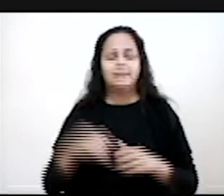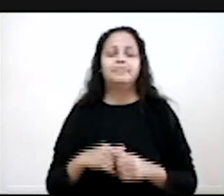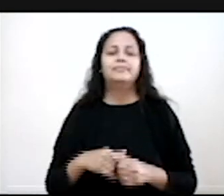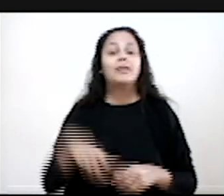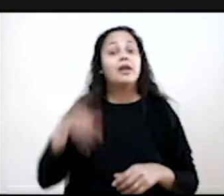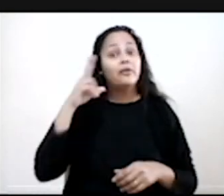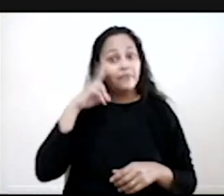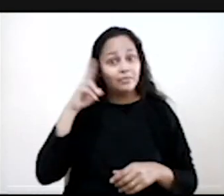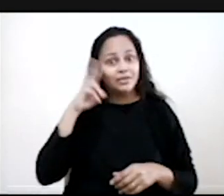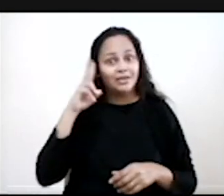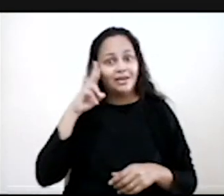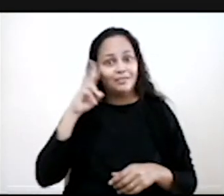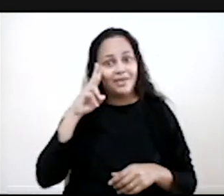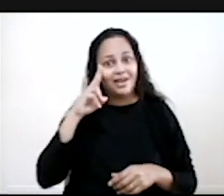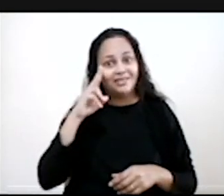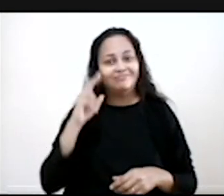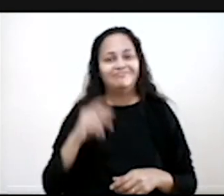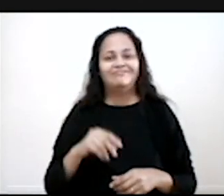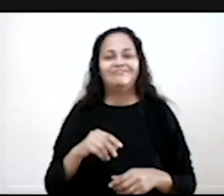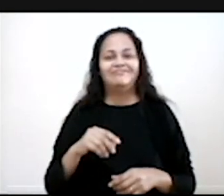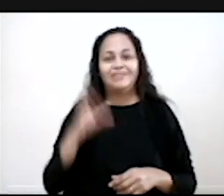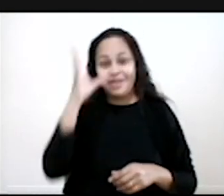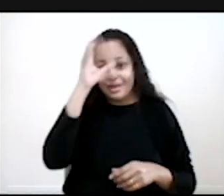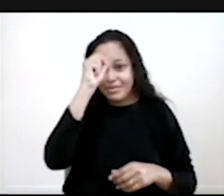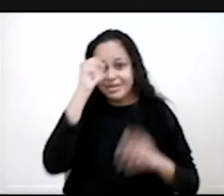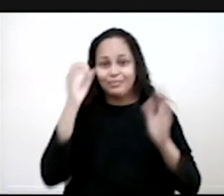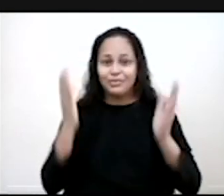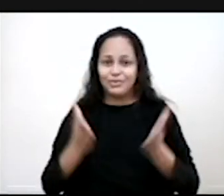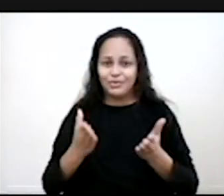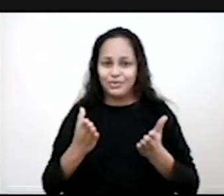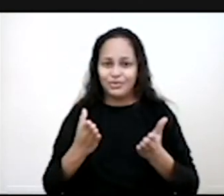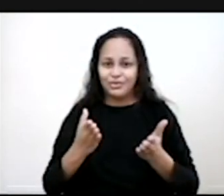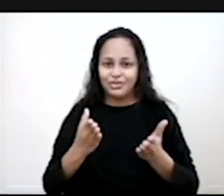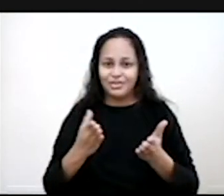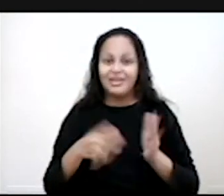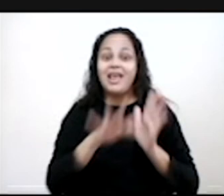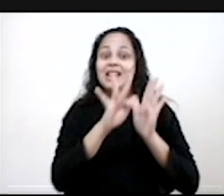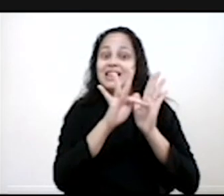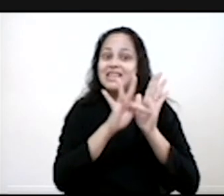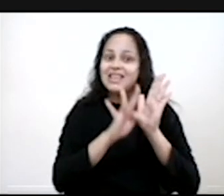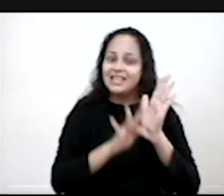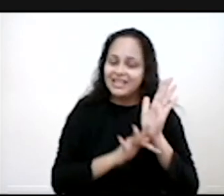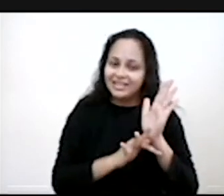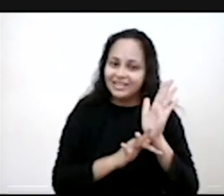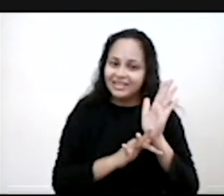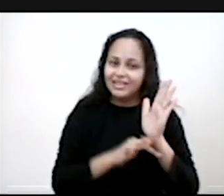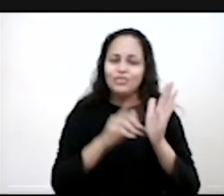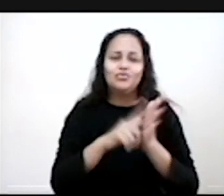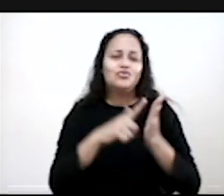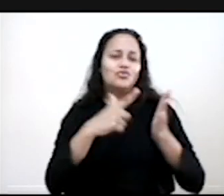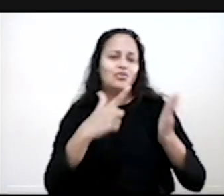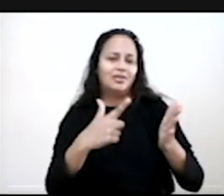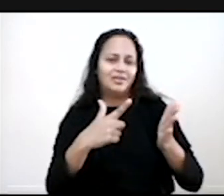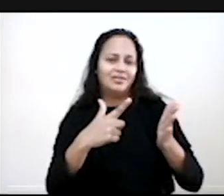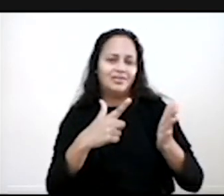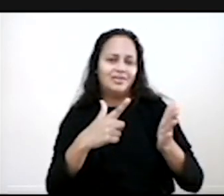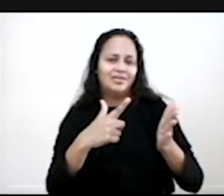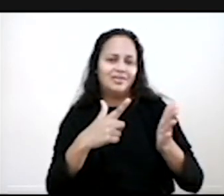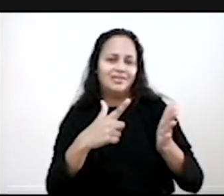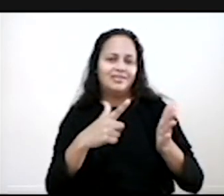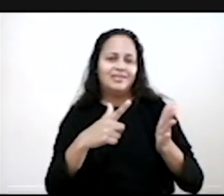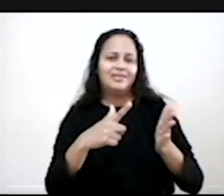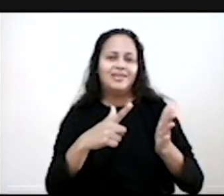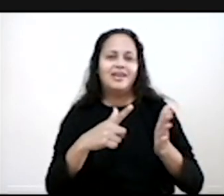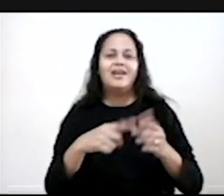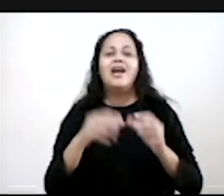Então, vamos retomar o que nós vimos hoje? Vamos lá, olha, textos jornalísticos. Nós vimos que a principal função dele é